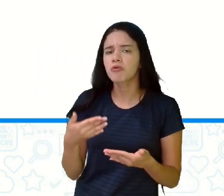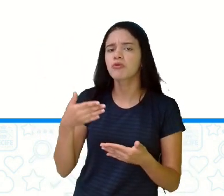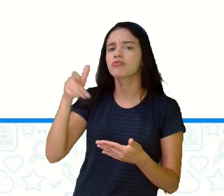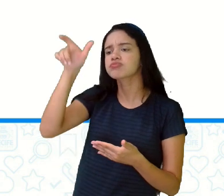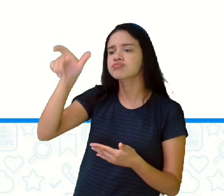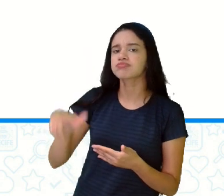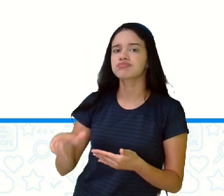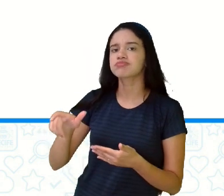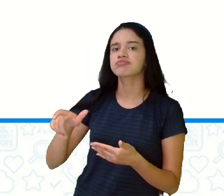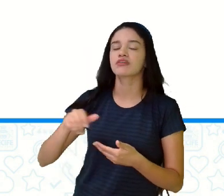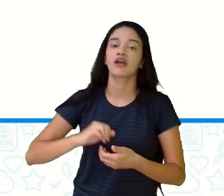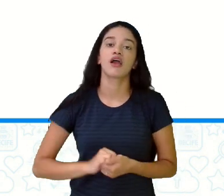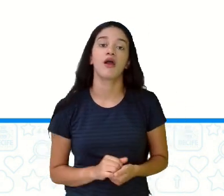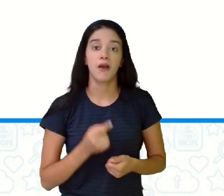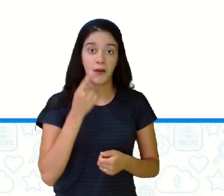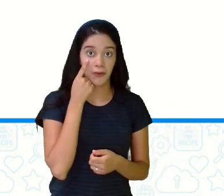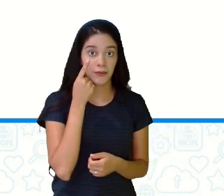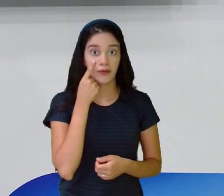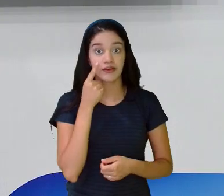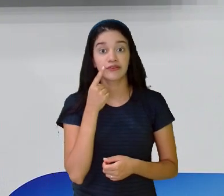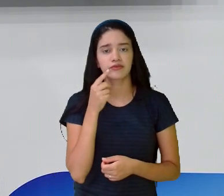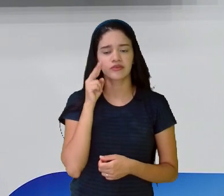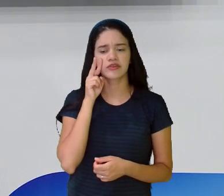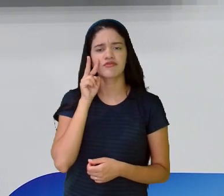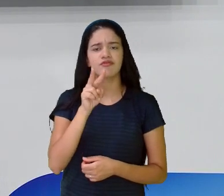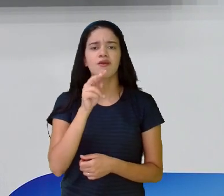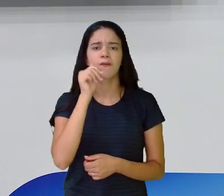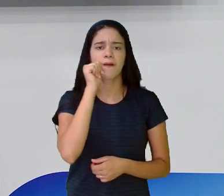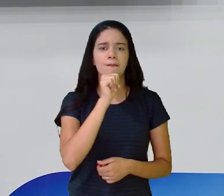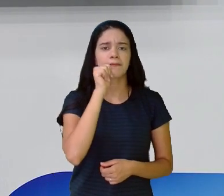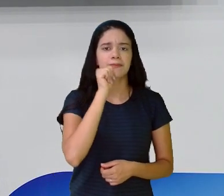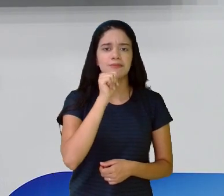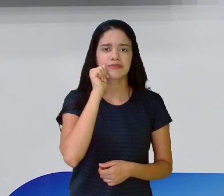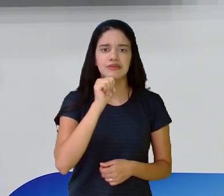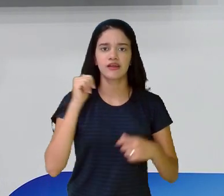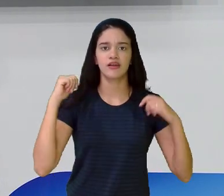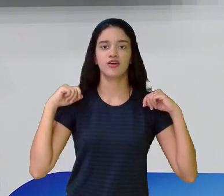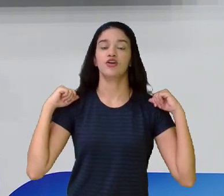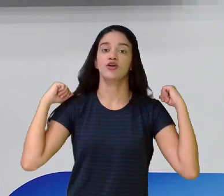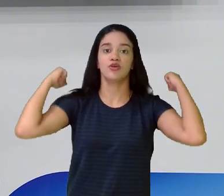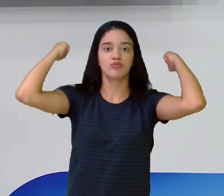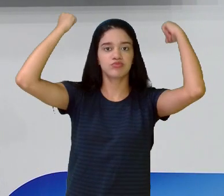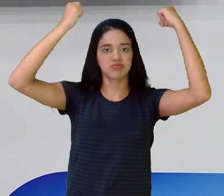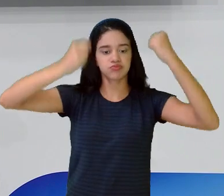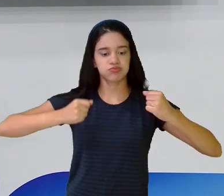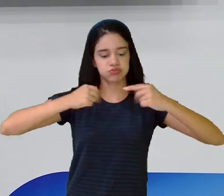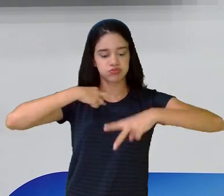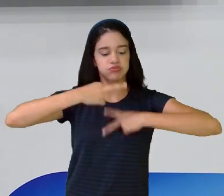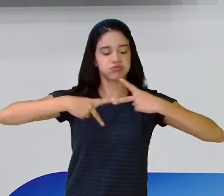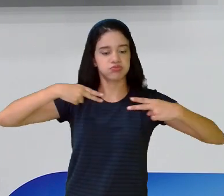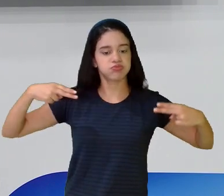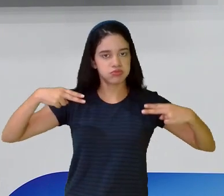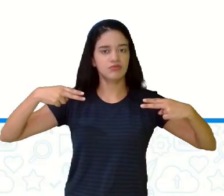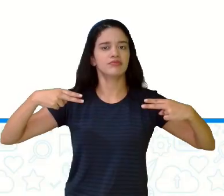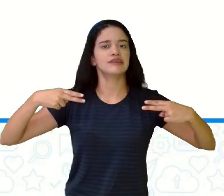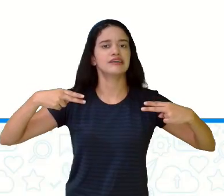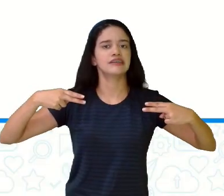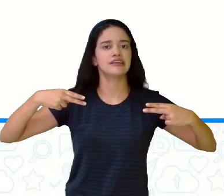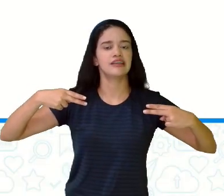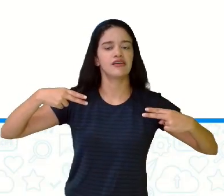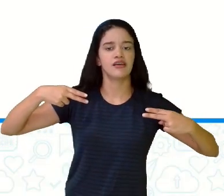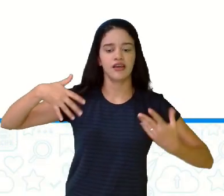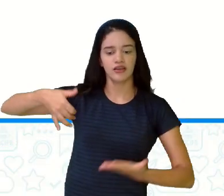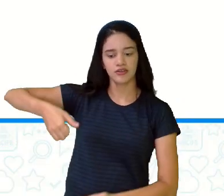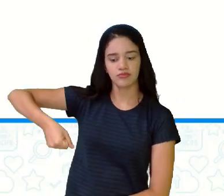pertence? Quando você vê uma menininha de capuz vermelho e segurando uma